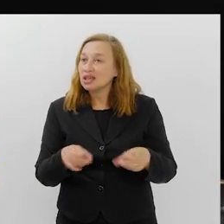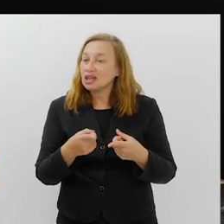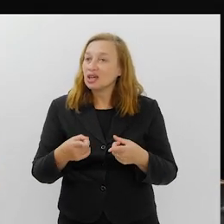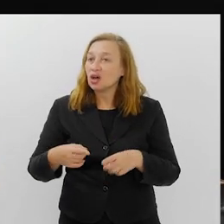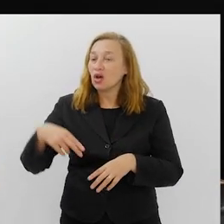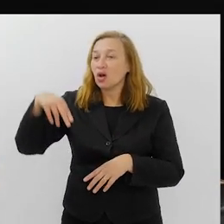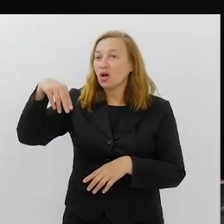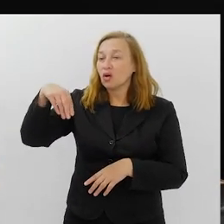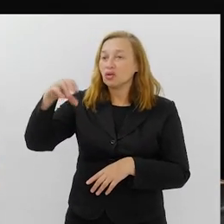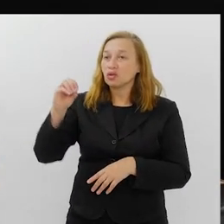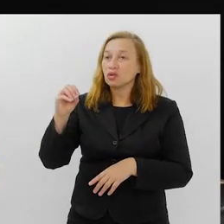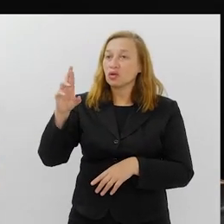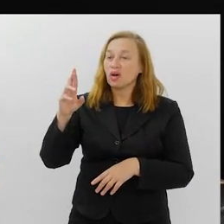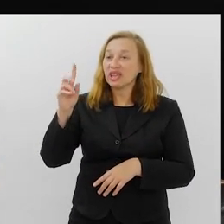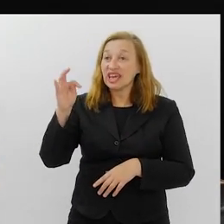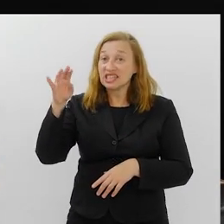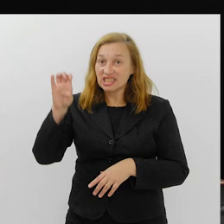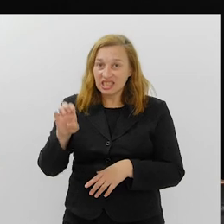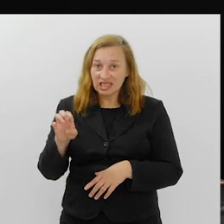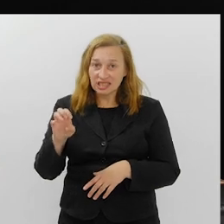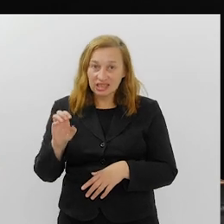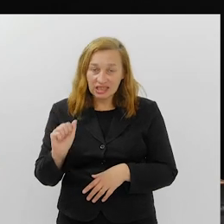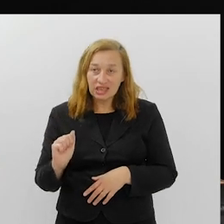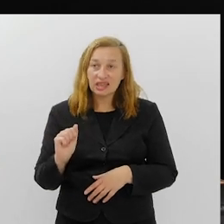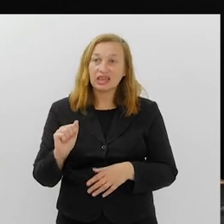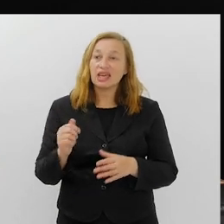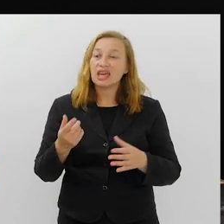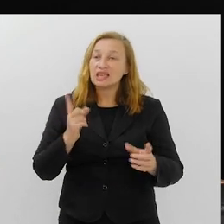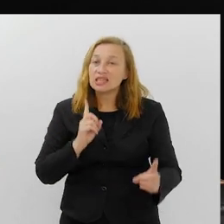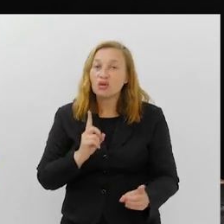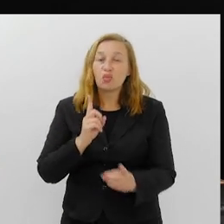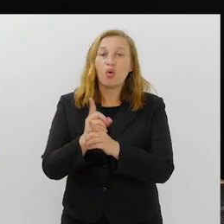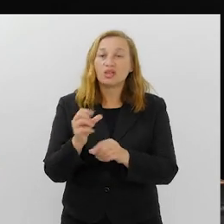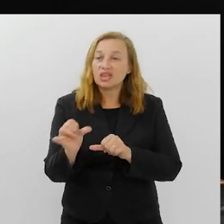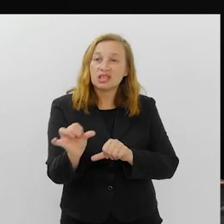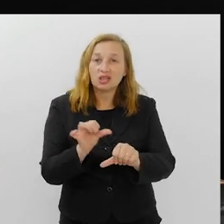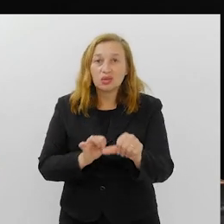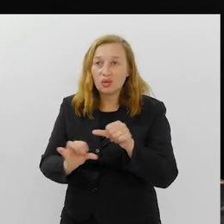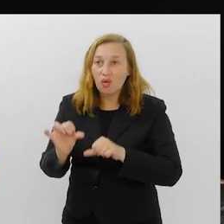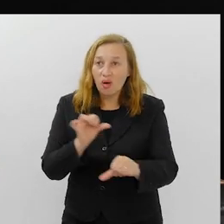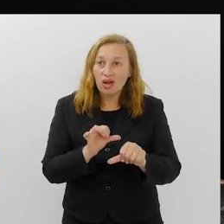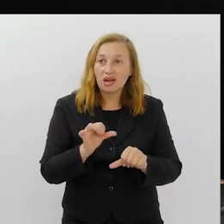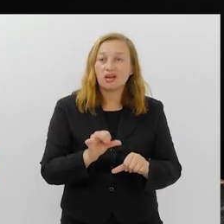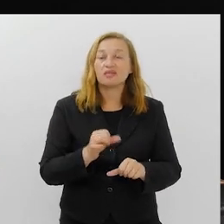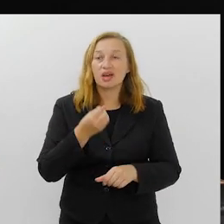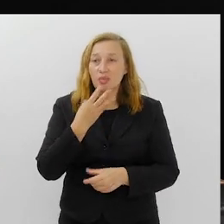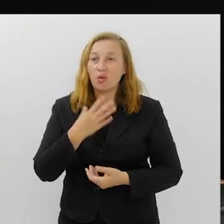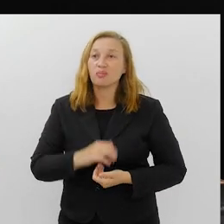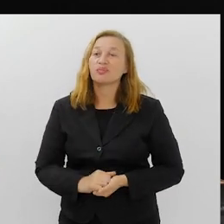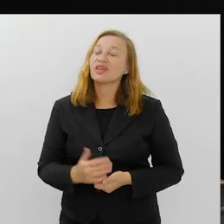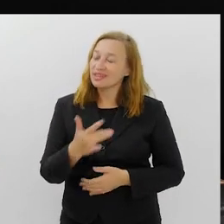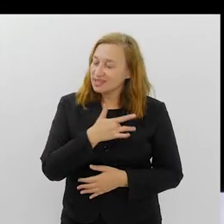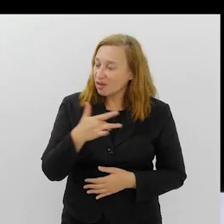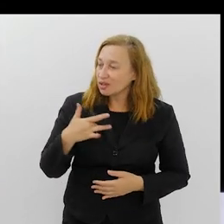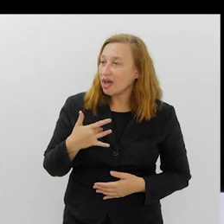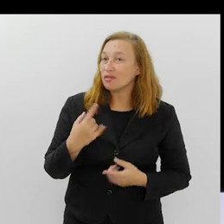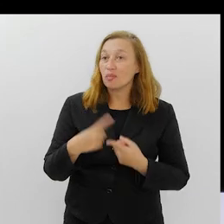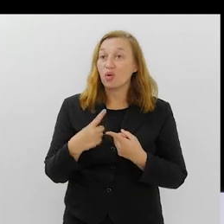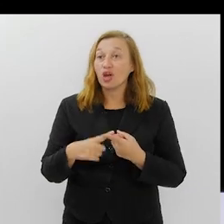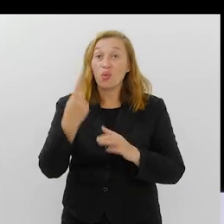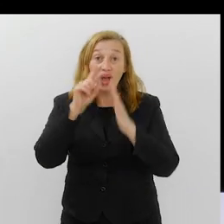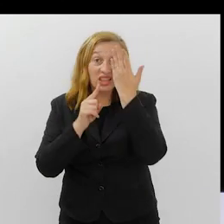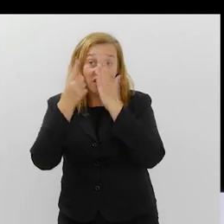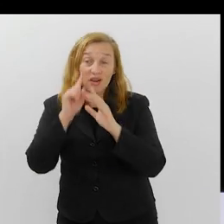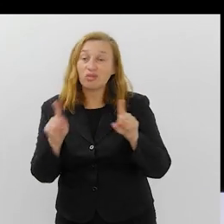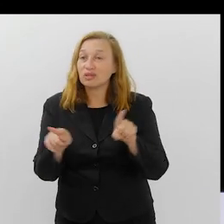Então, acho que essa fusão, esse encontro, essa troca, se faz muito necessário. Acho muito saudável, até